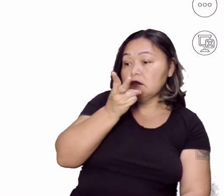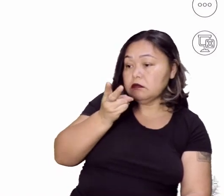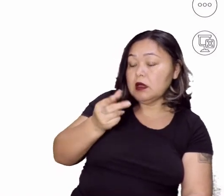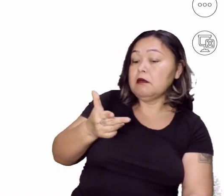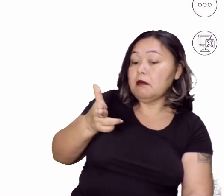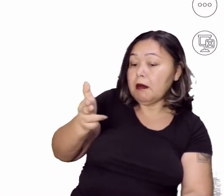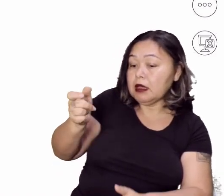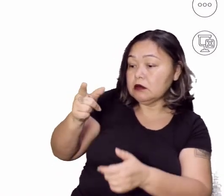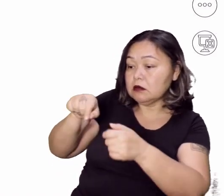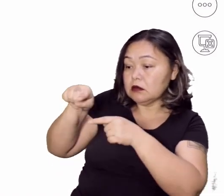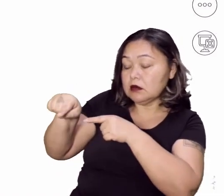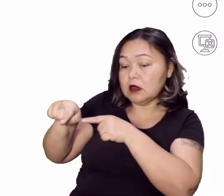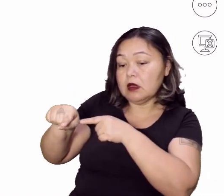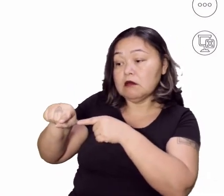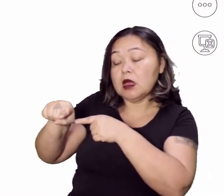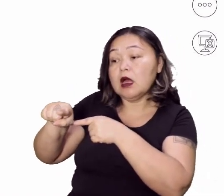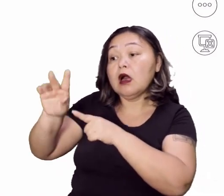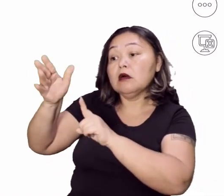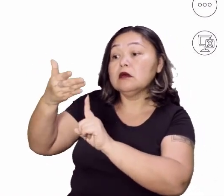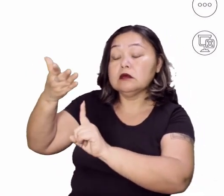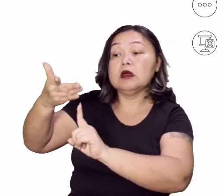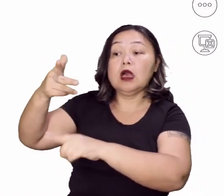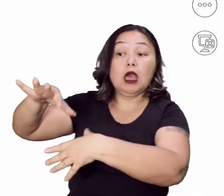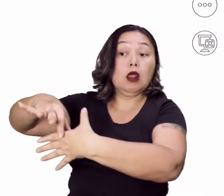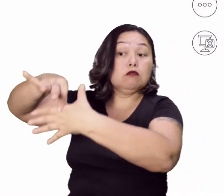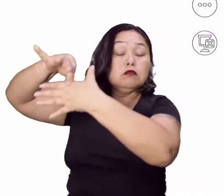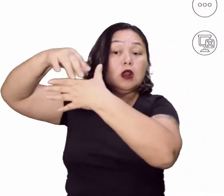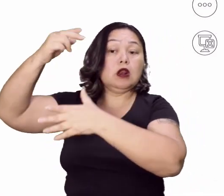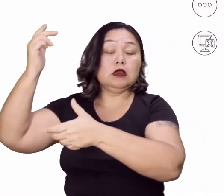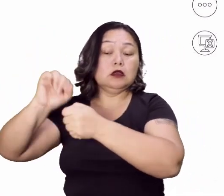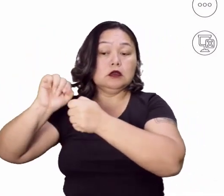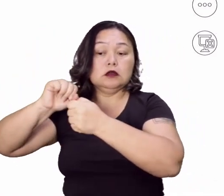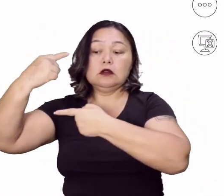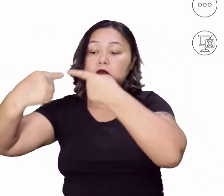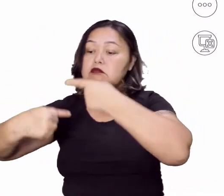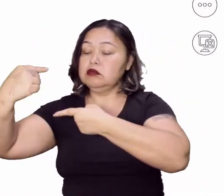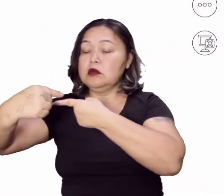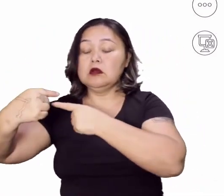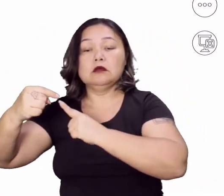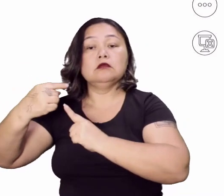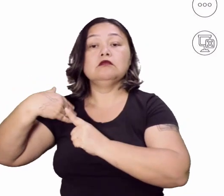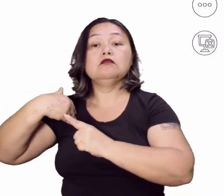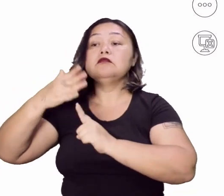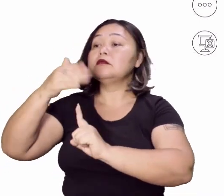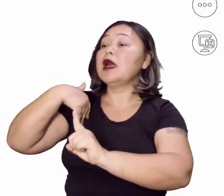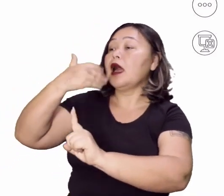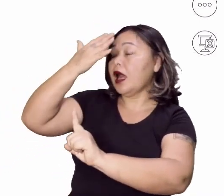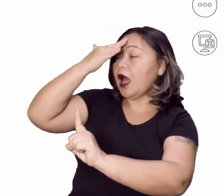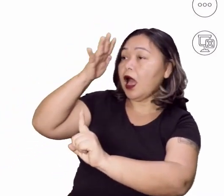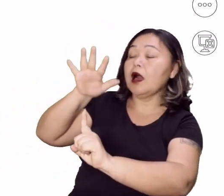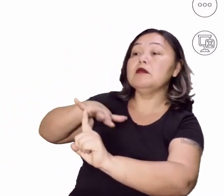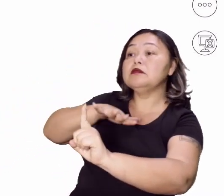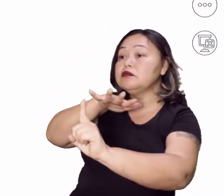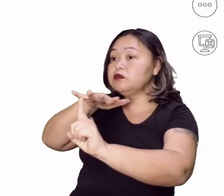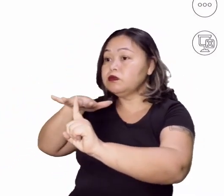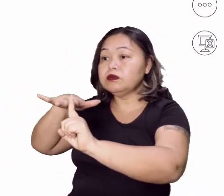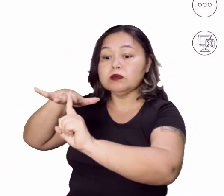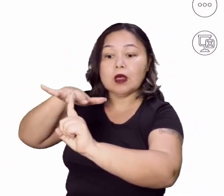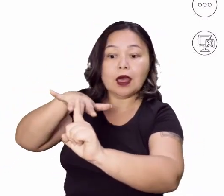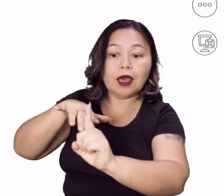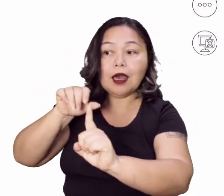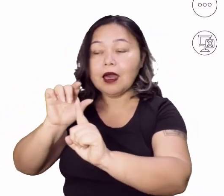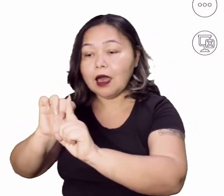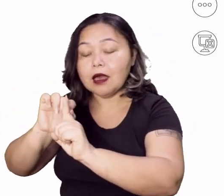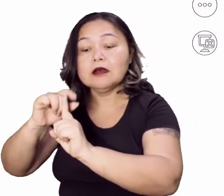se tornar influente. Porque ele era um líder político. Então, ele ia influenciar pessoas. Então, os